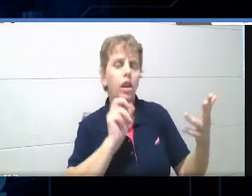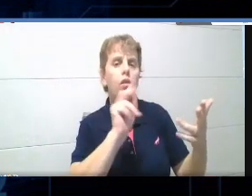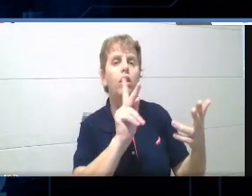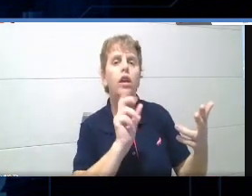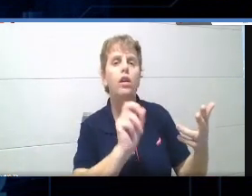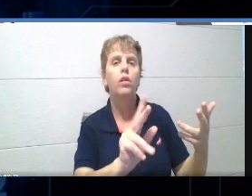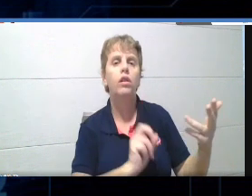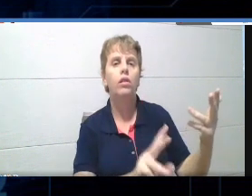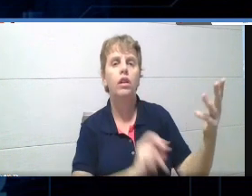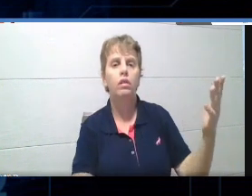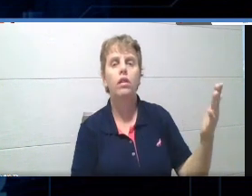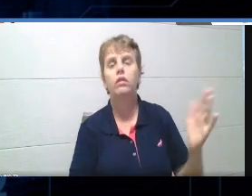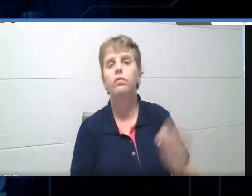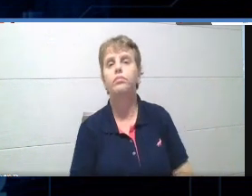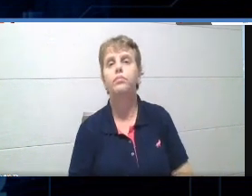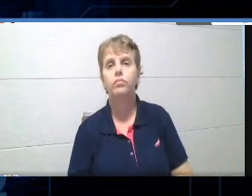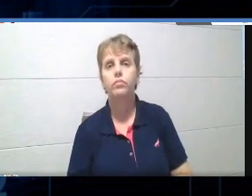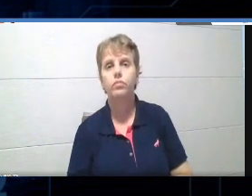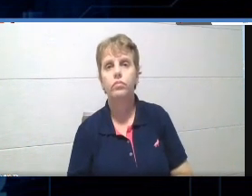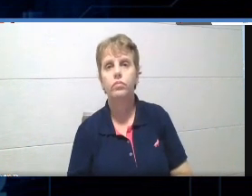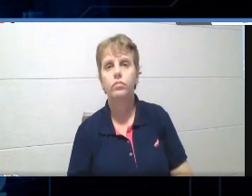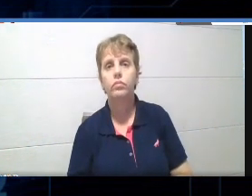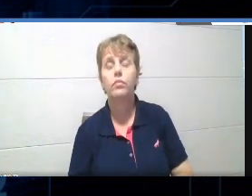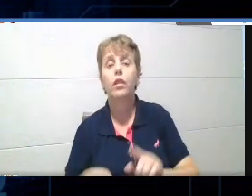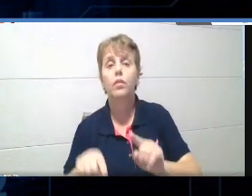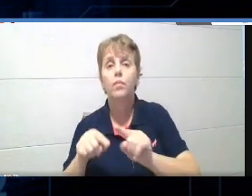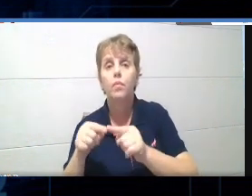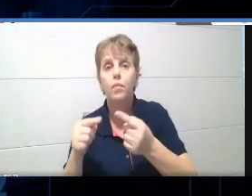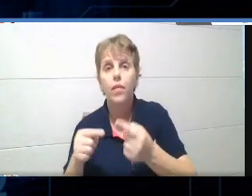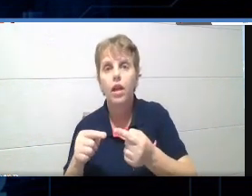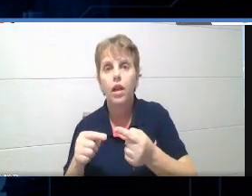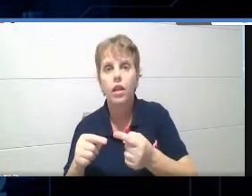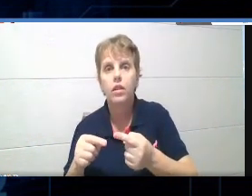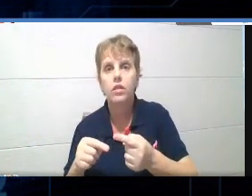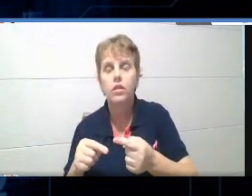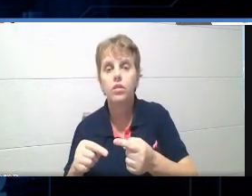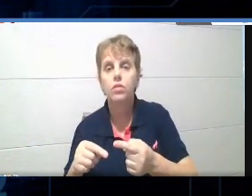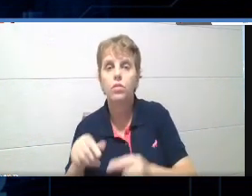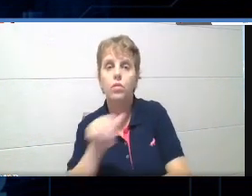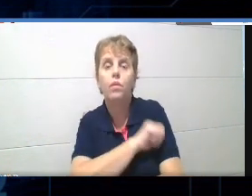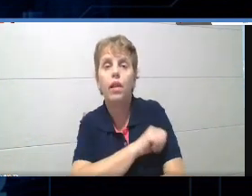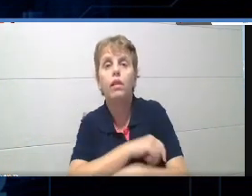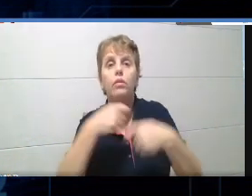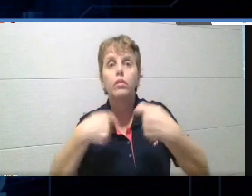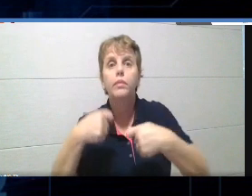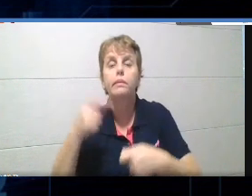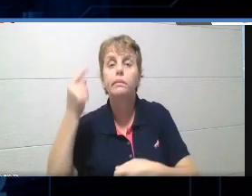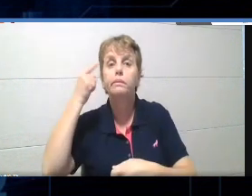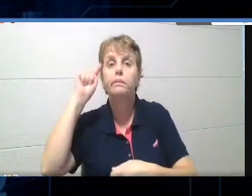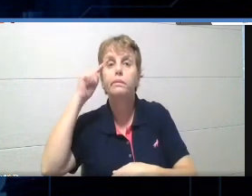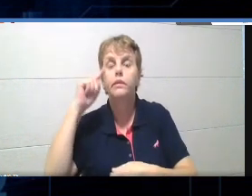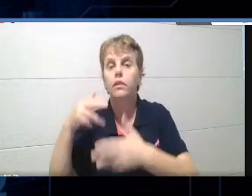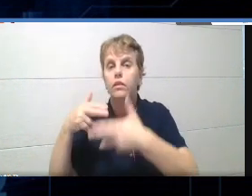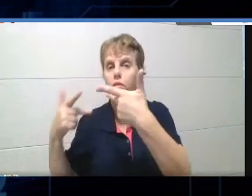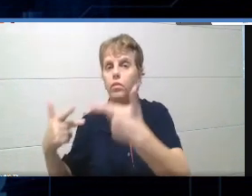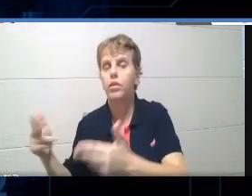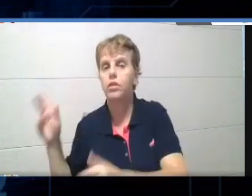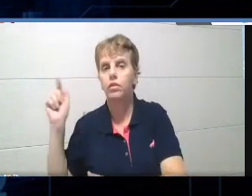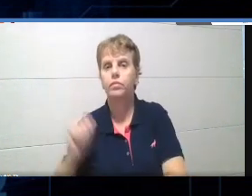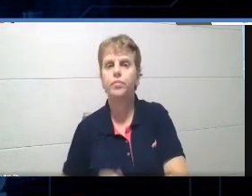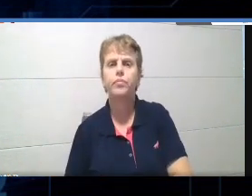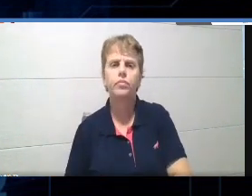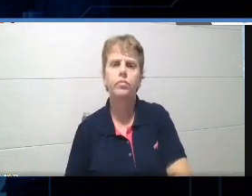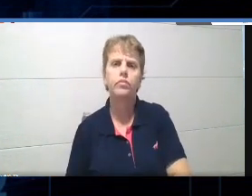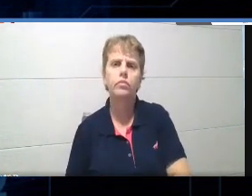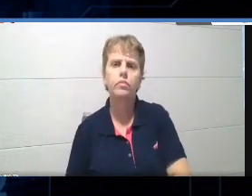ok, pronto, só que olha quanta coisa ele precisou desenvolver, meu aluno precisou desenvolver muito mais coisas, né, e aqui eu